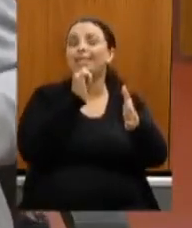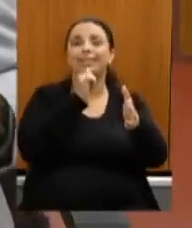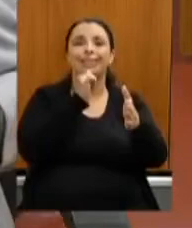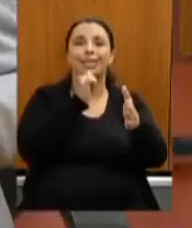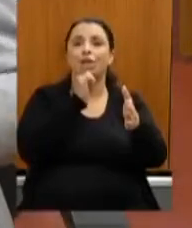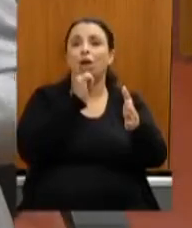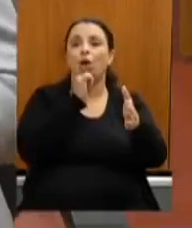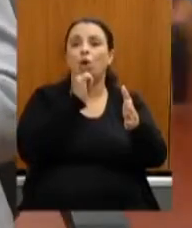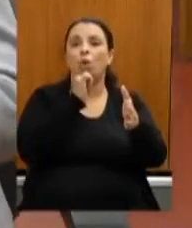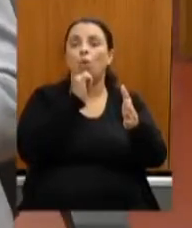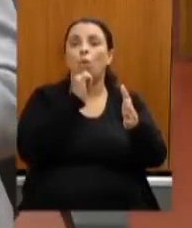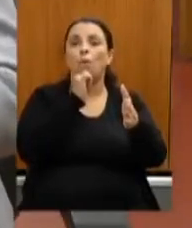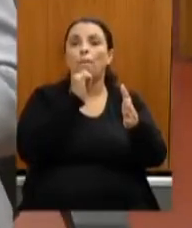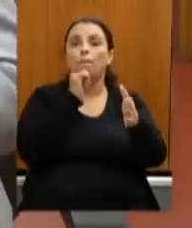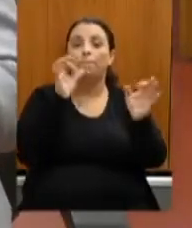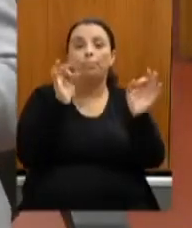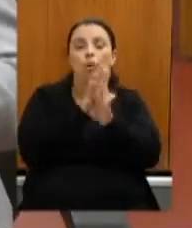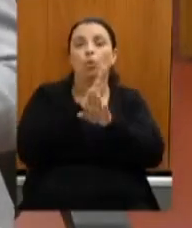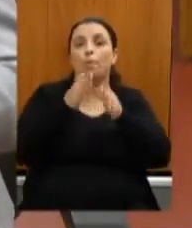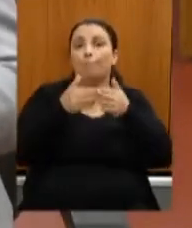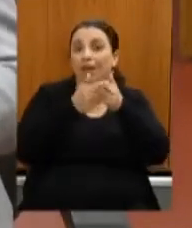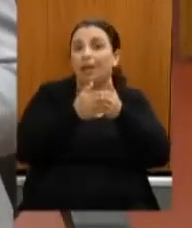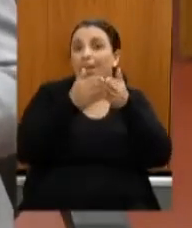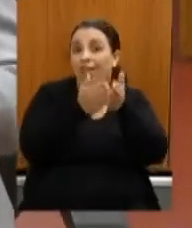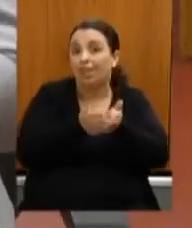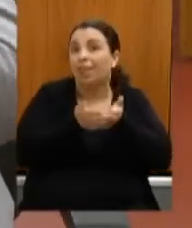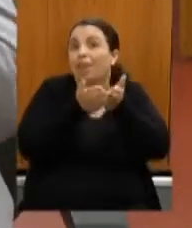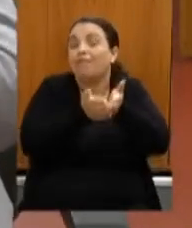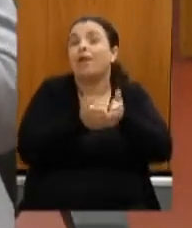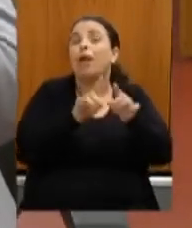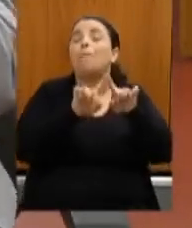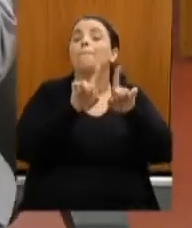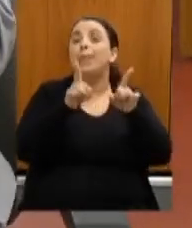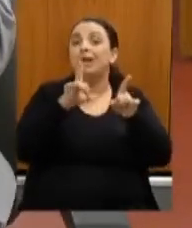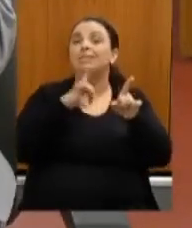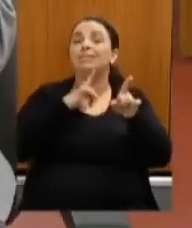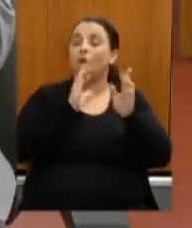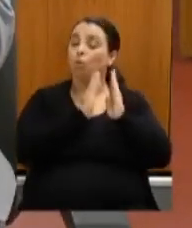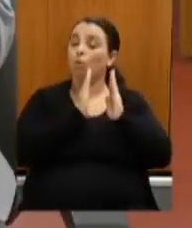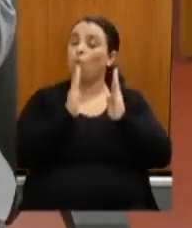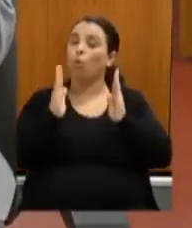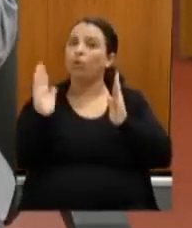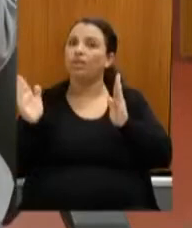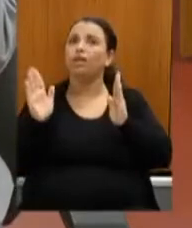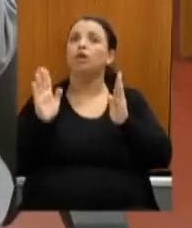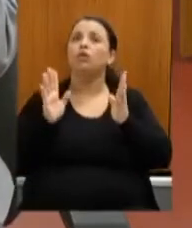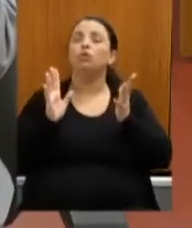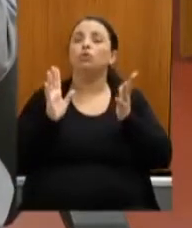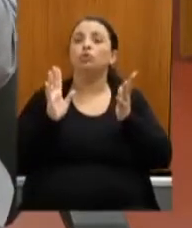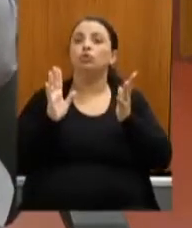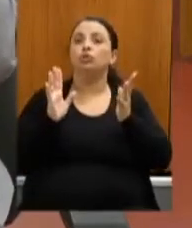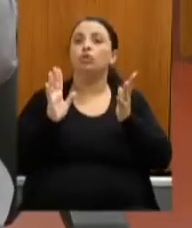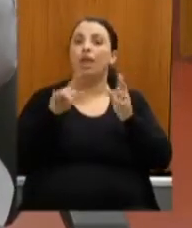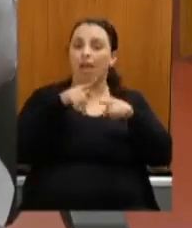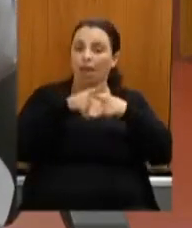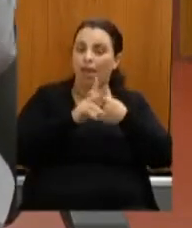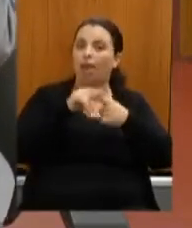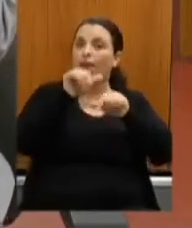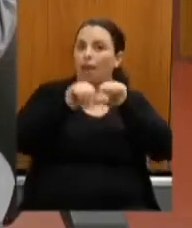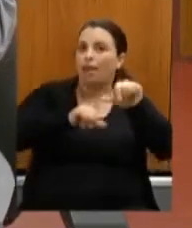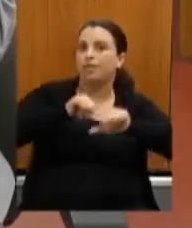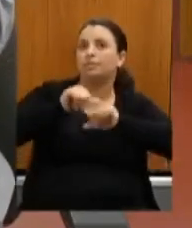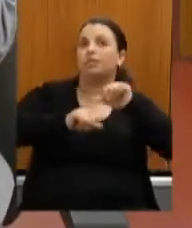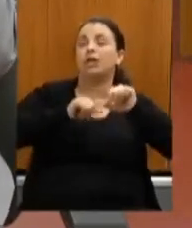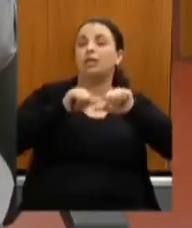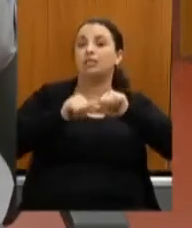possível de navegar mas há um roteiro sim de implementação pós restauração e isso